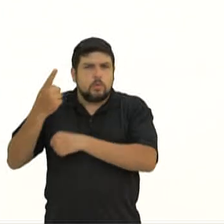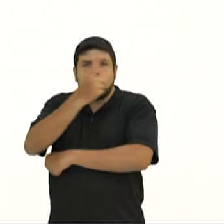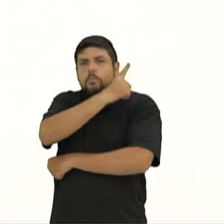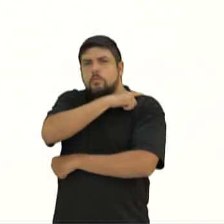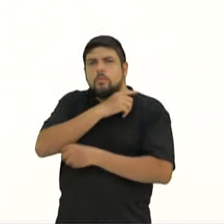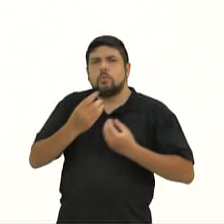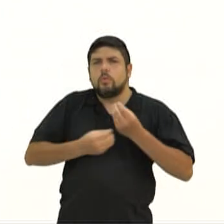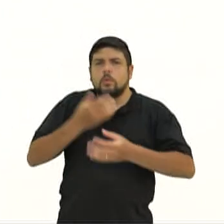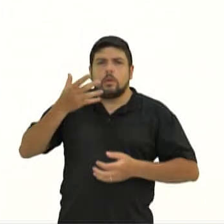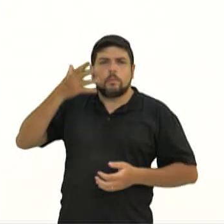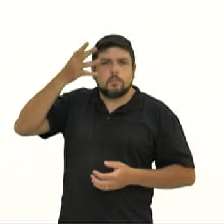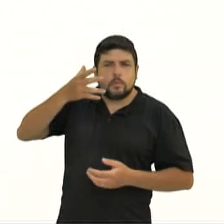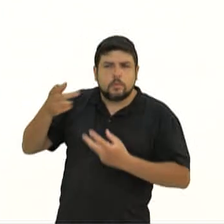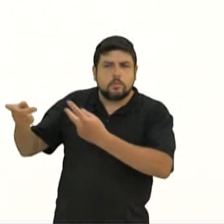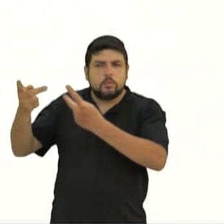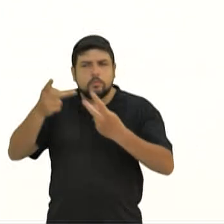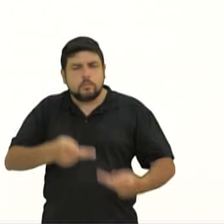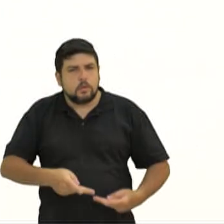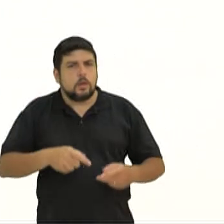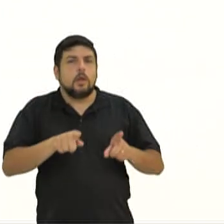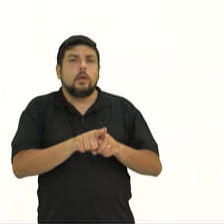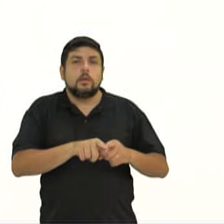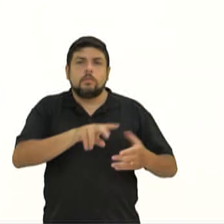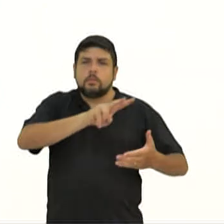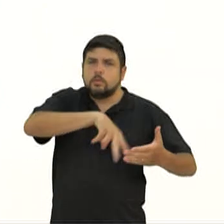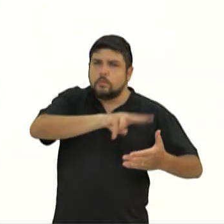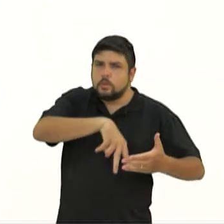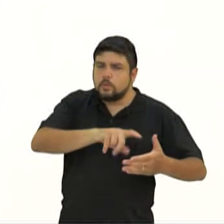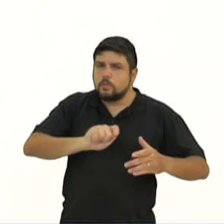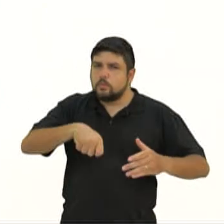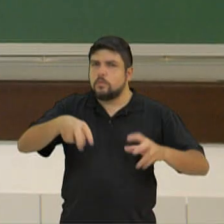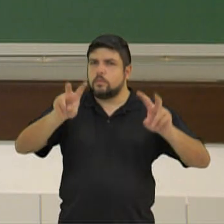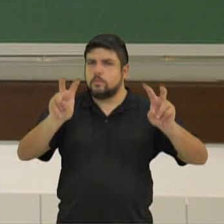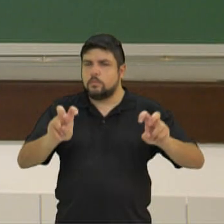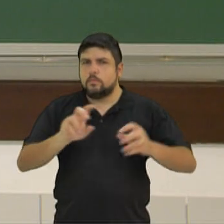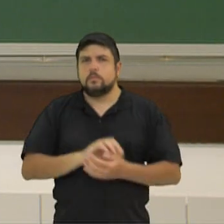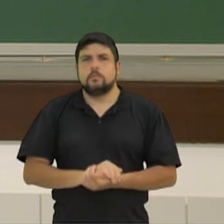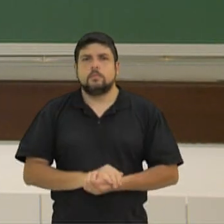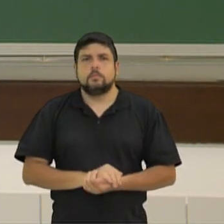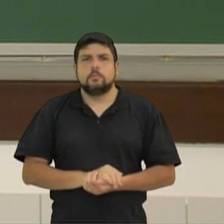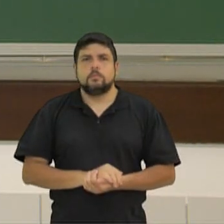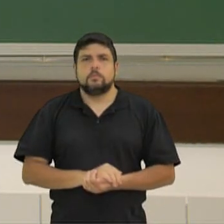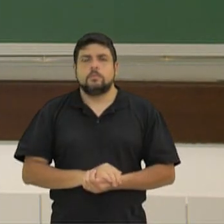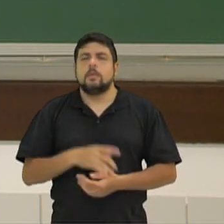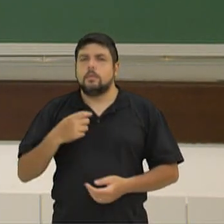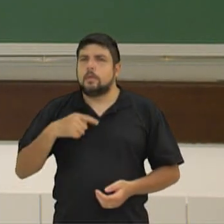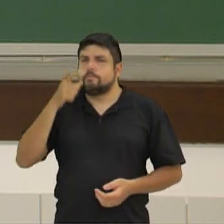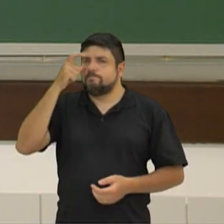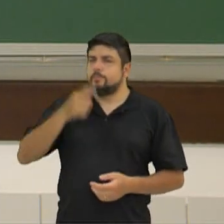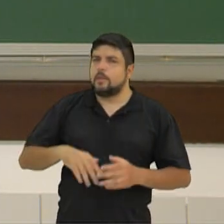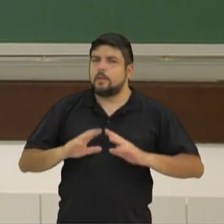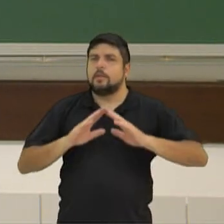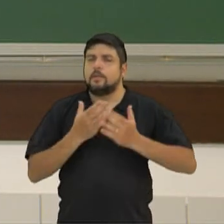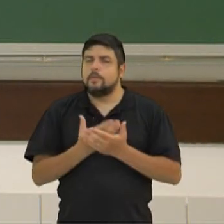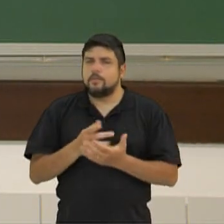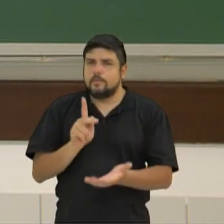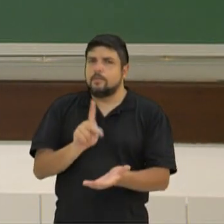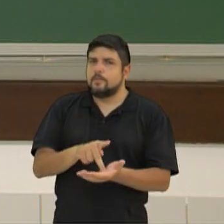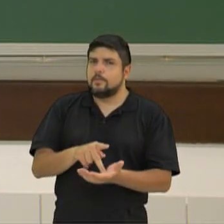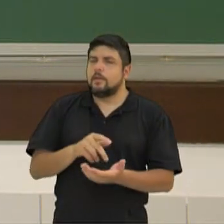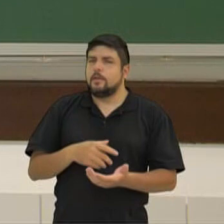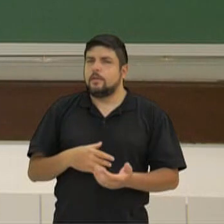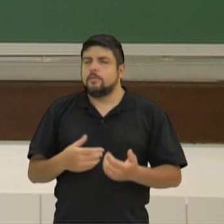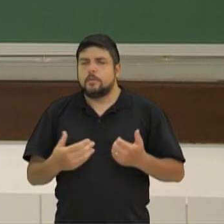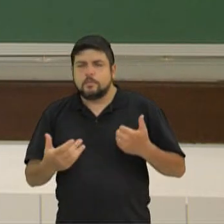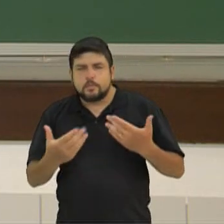palestras, convidados e leituras sobre o assunto. Seria bem interessante se houvesse isso nas escolas, né pessoal? Vamos